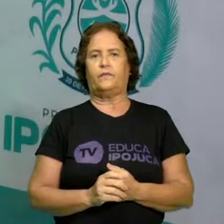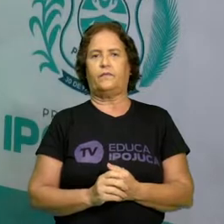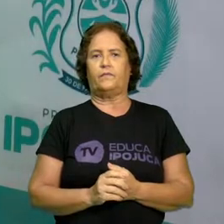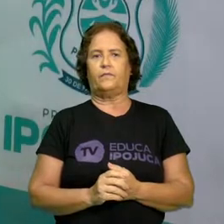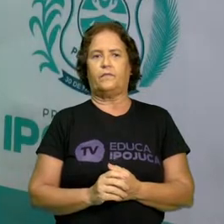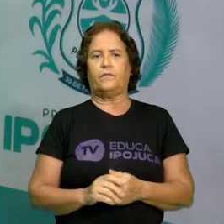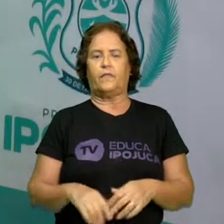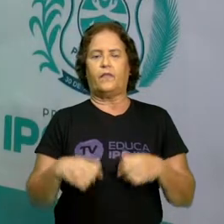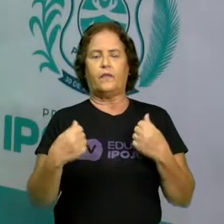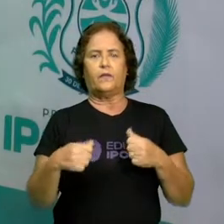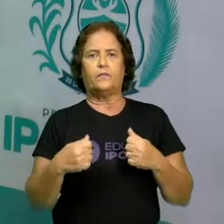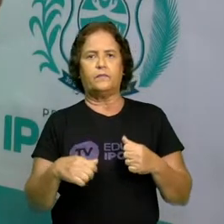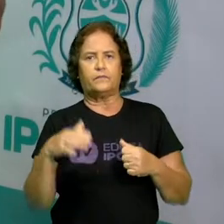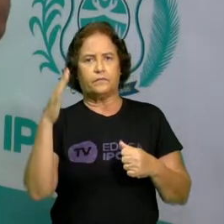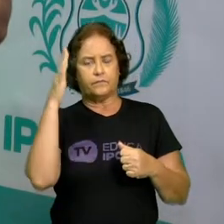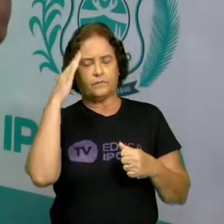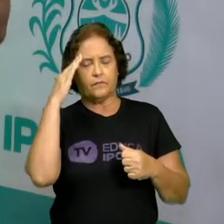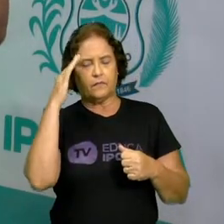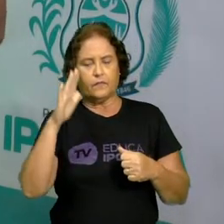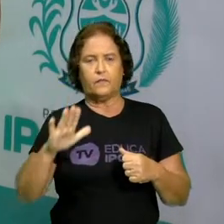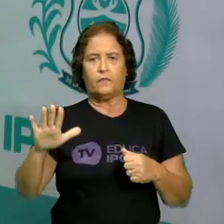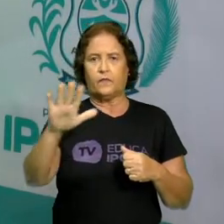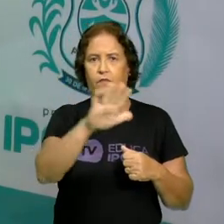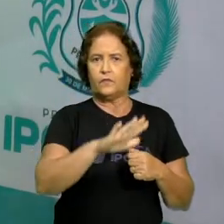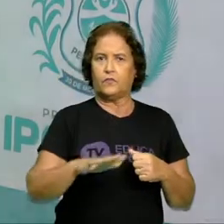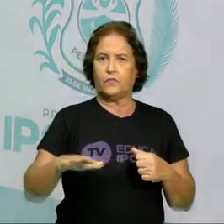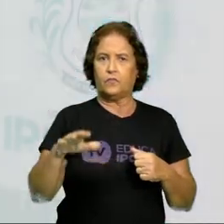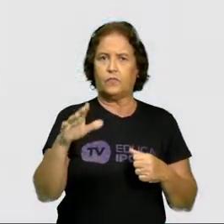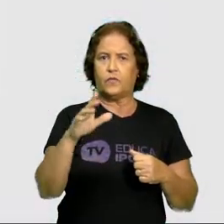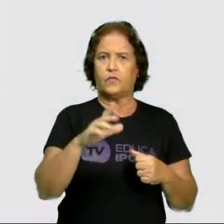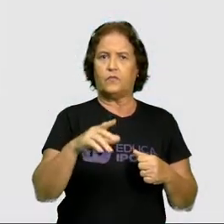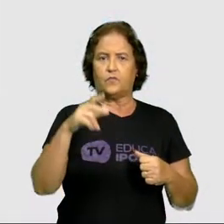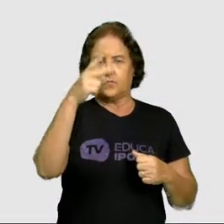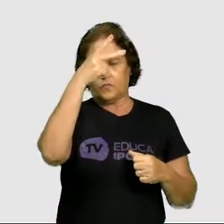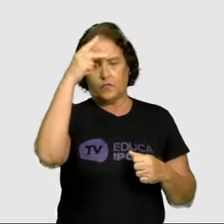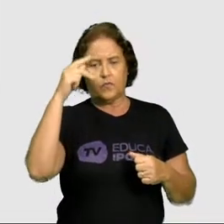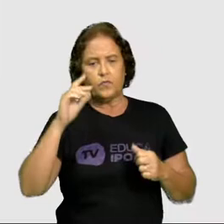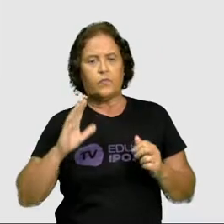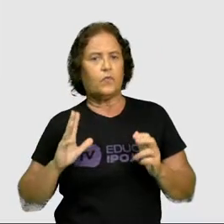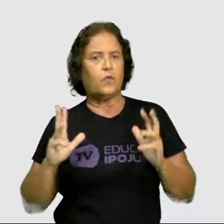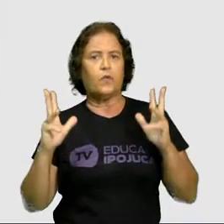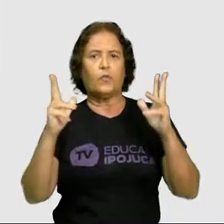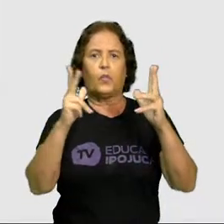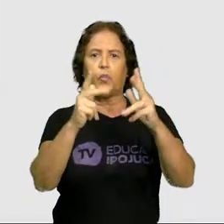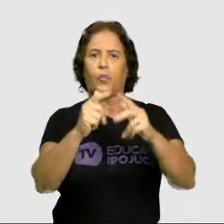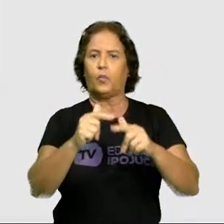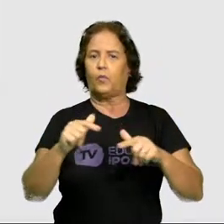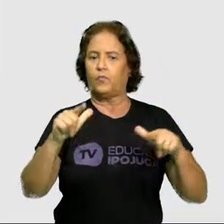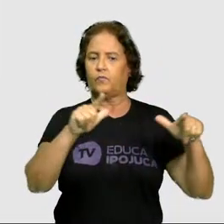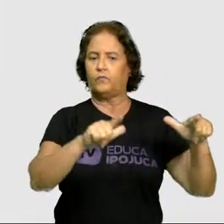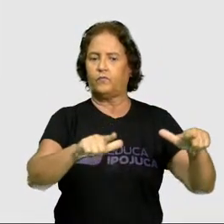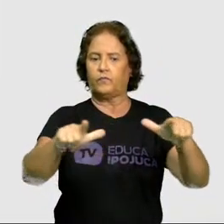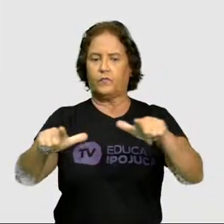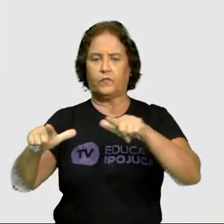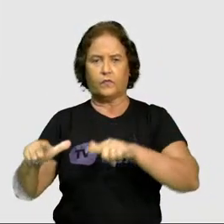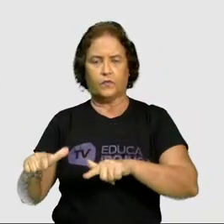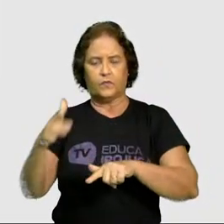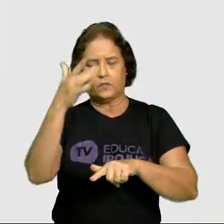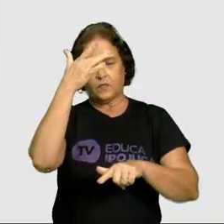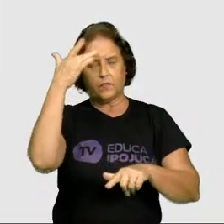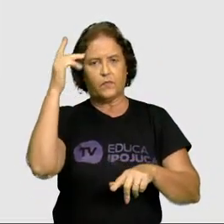Podemos entender que espaços públicos são todos os lugares de uso público, ou seja, que é o uso das pessoas,